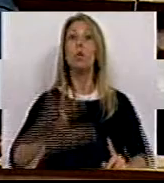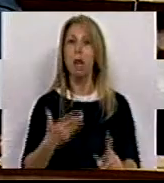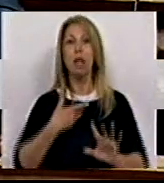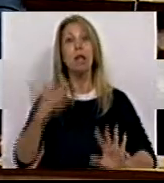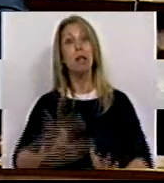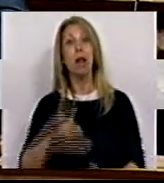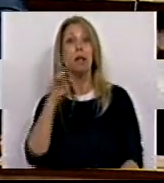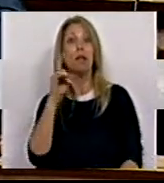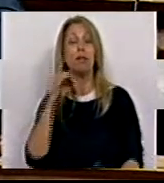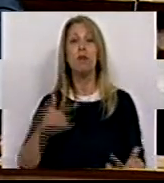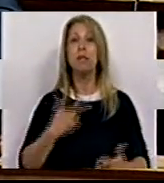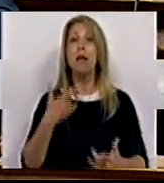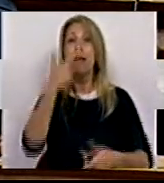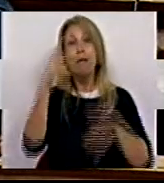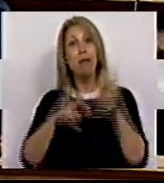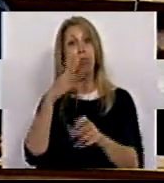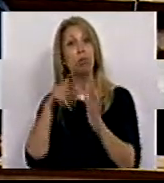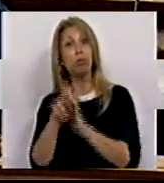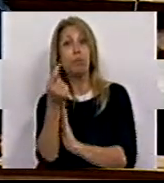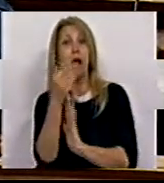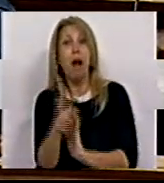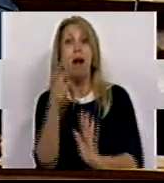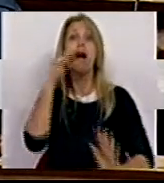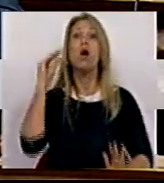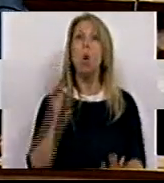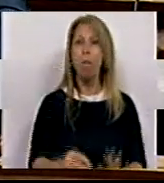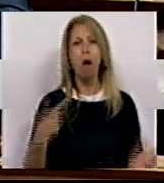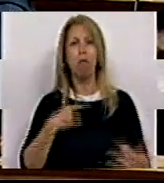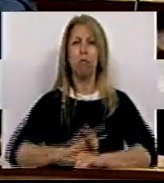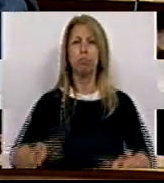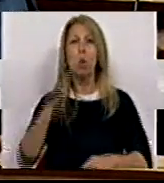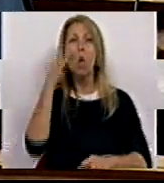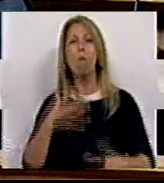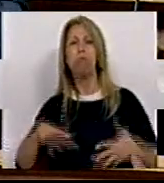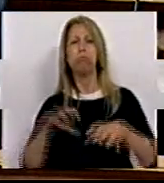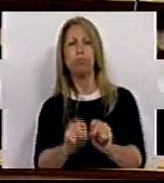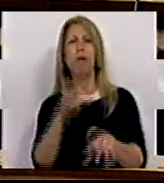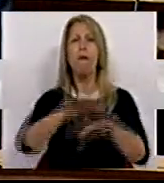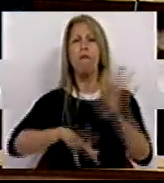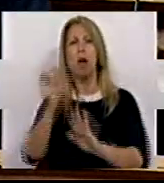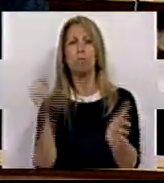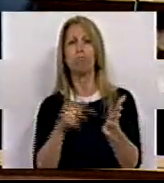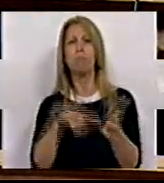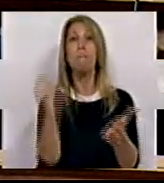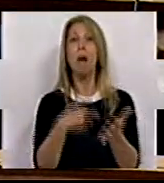clientes bancários, impedindo os bancos de prosseguir a sua prática predatória de cobrança de comissões abusivas. Disse.